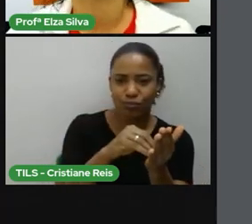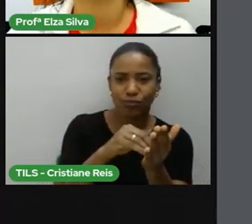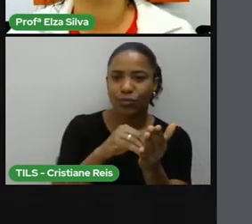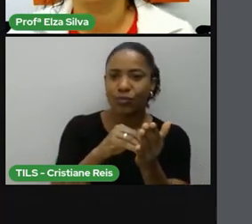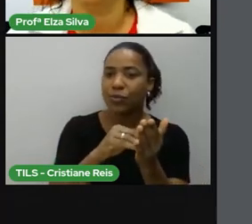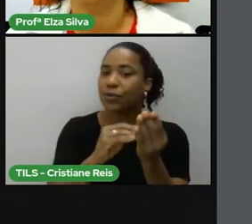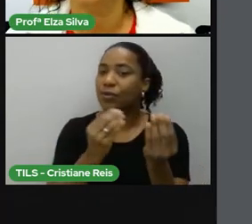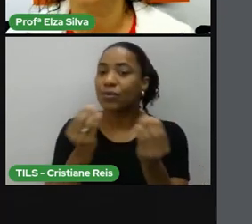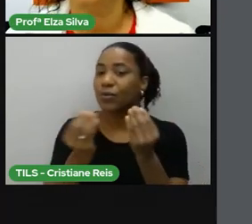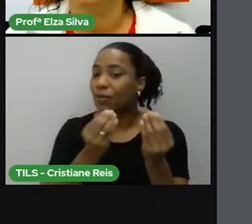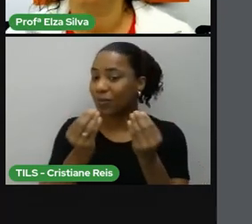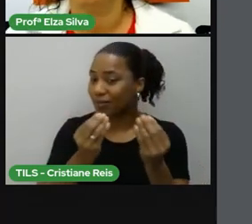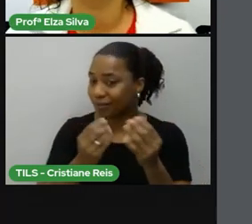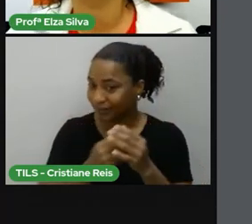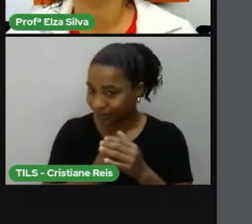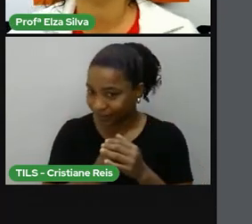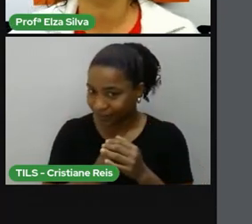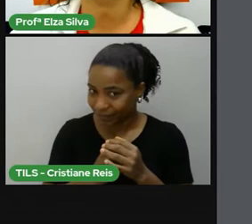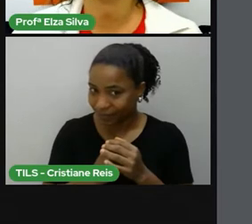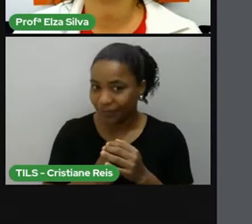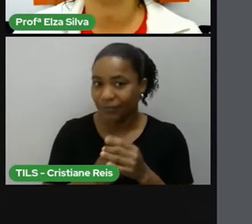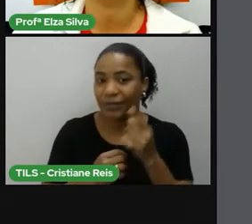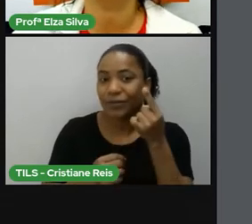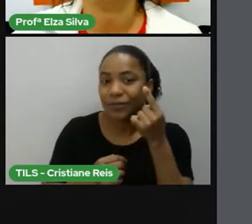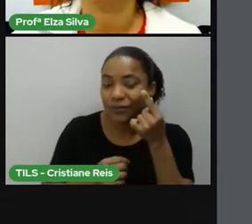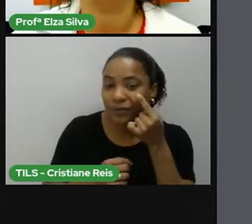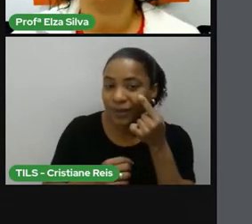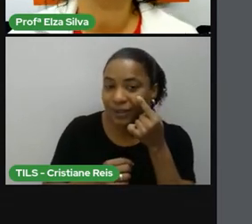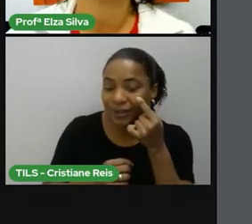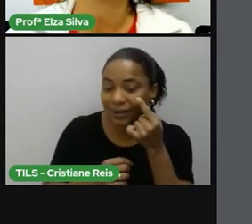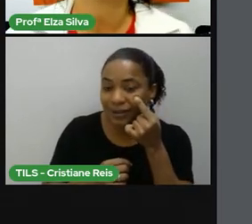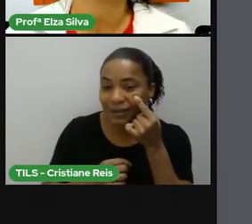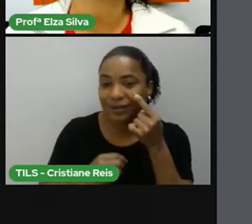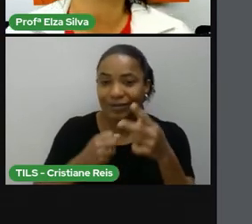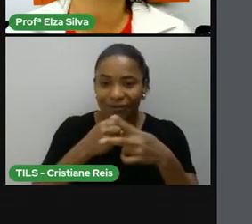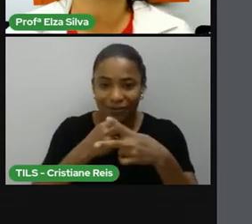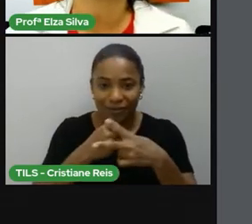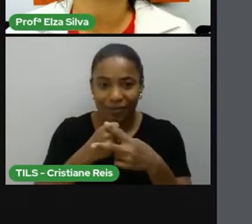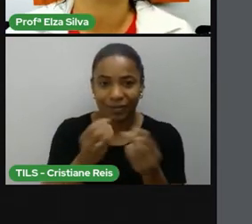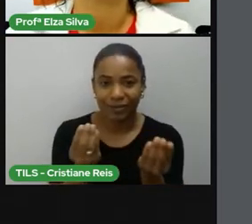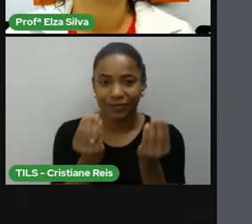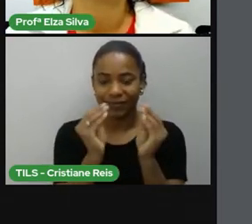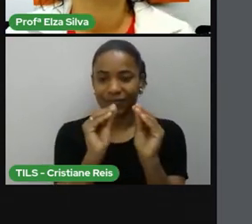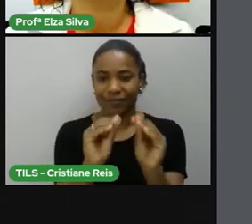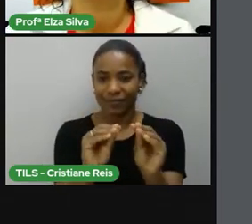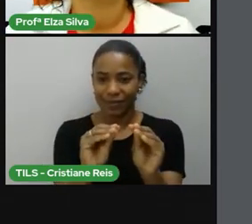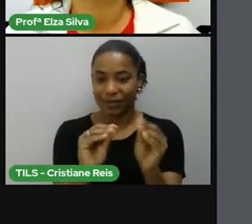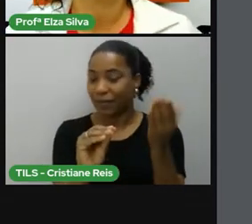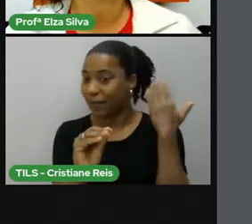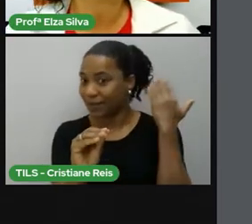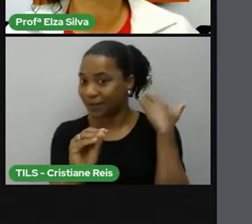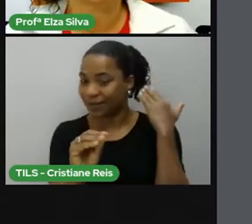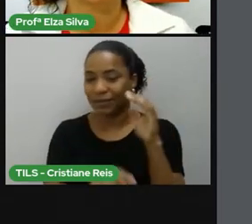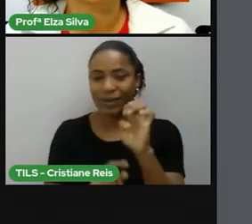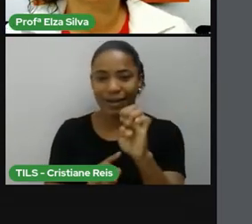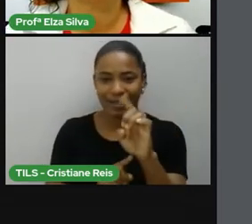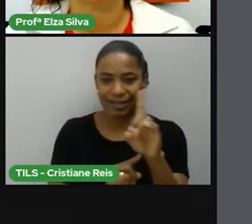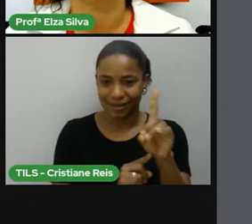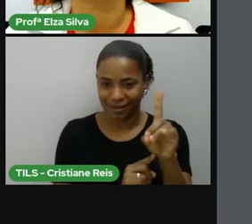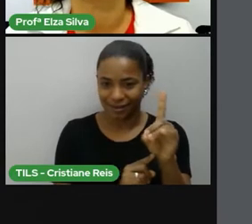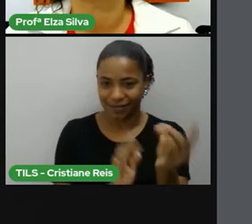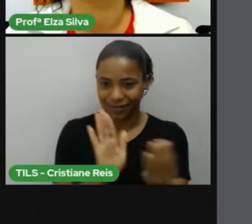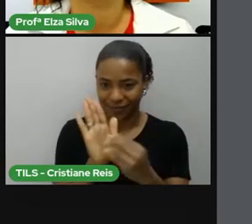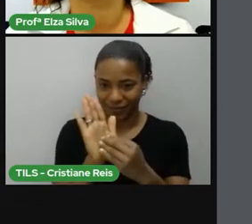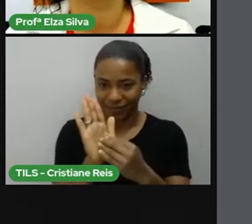maioria dos verbos, para formar o passado, você acrescenta I de I. Veja o exemplo na